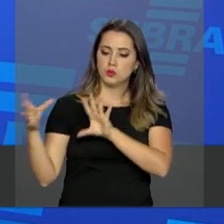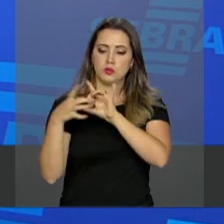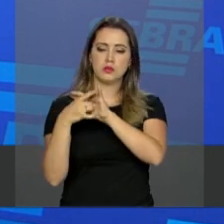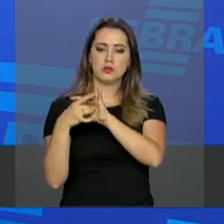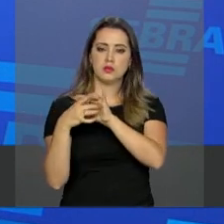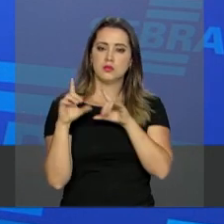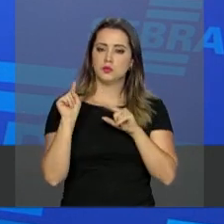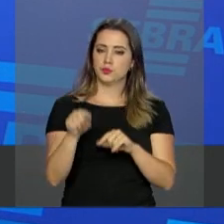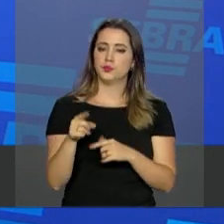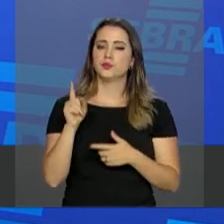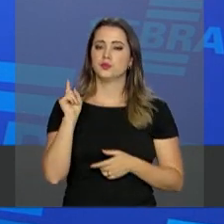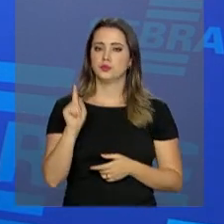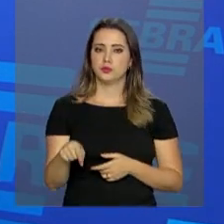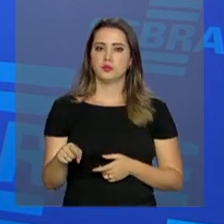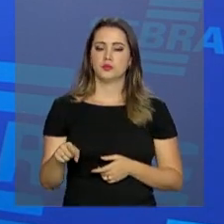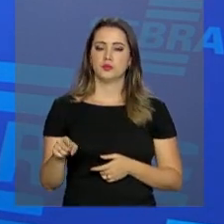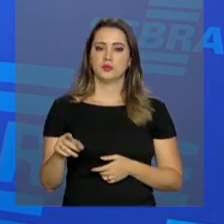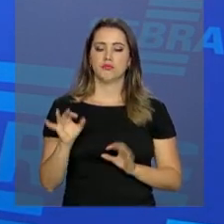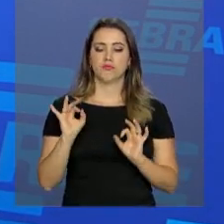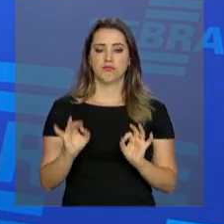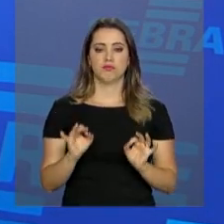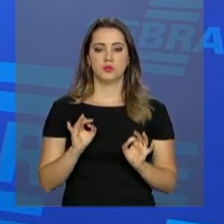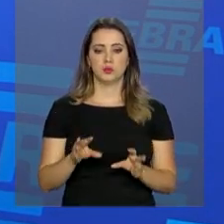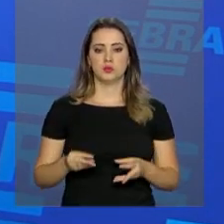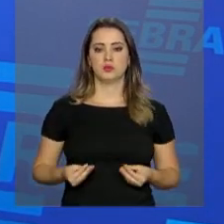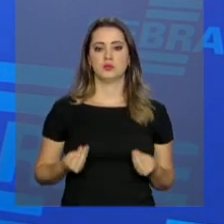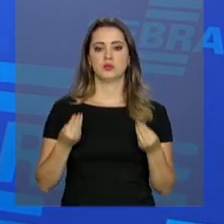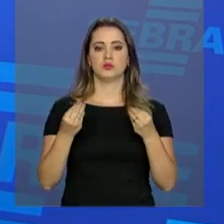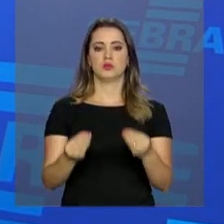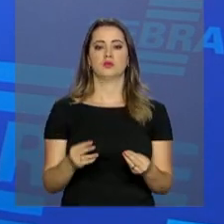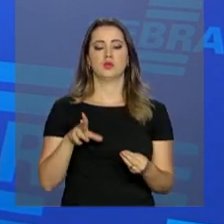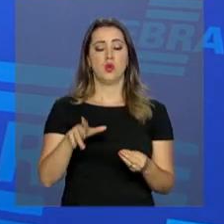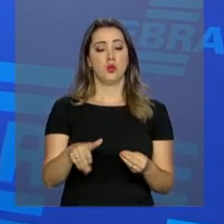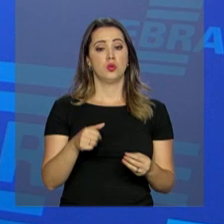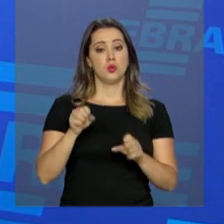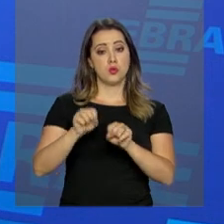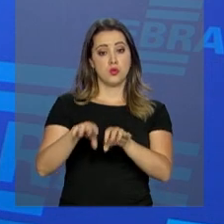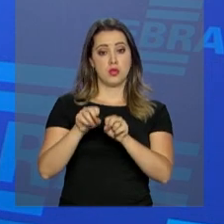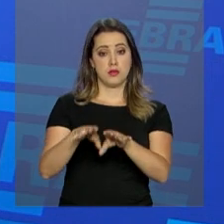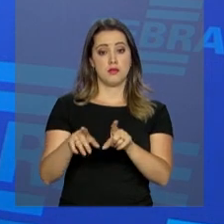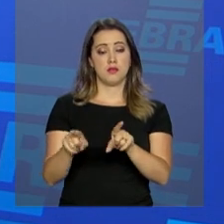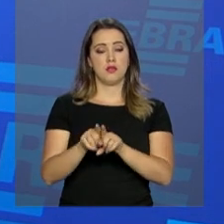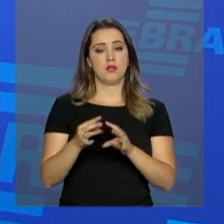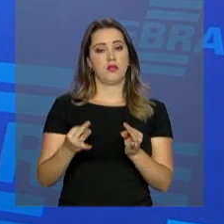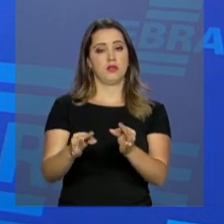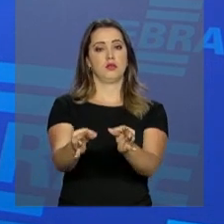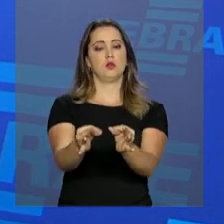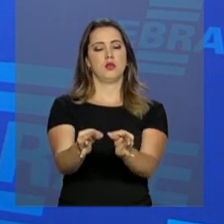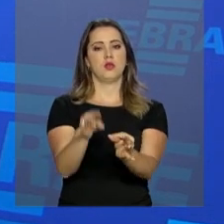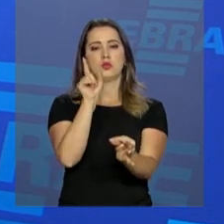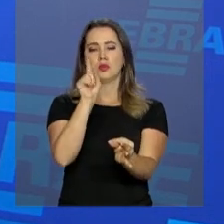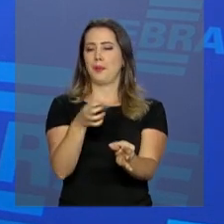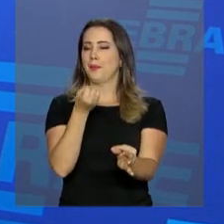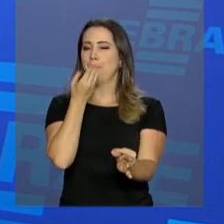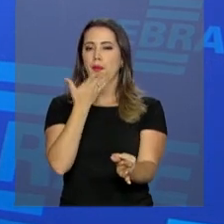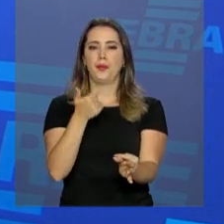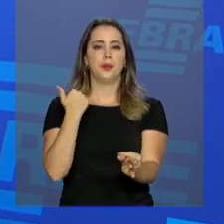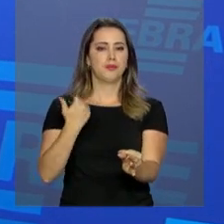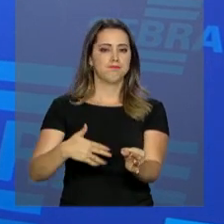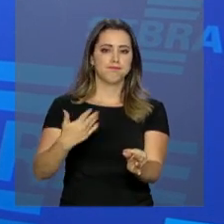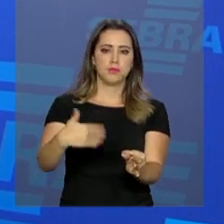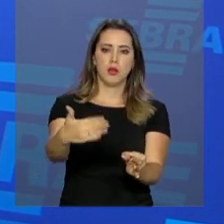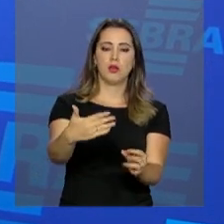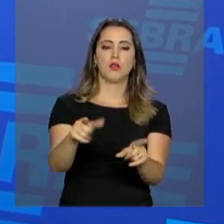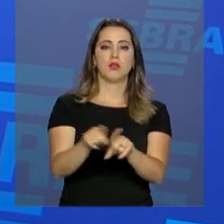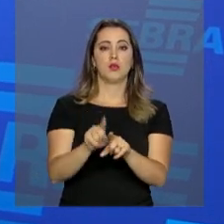é uma forma correta de levar todo esse conhecimento e a tecnologia tão bem desenvolvida pela